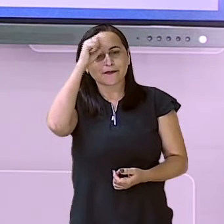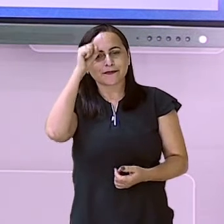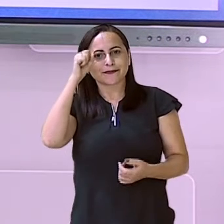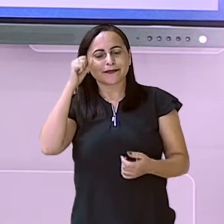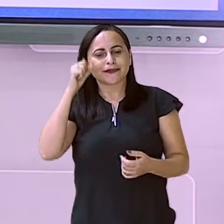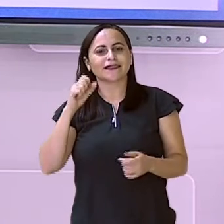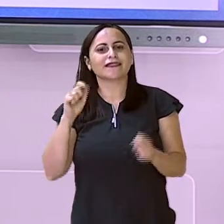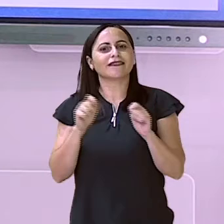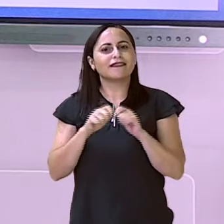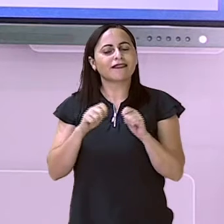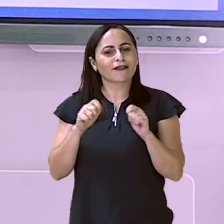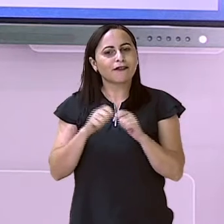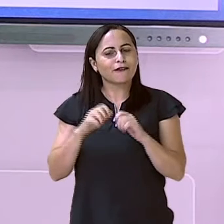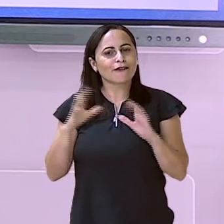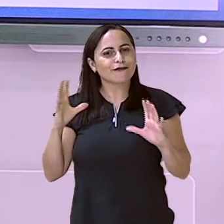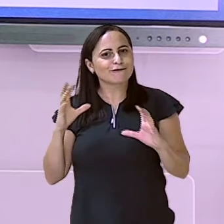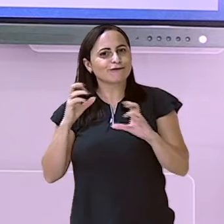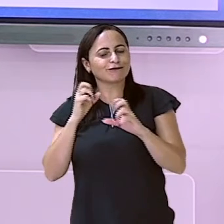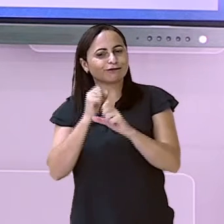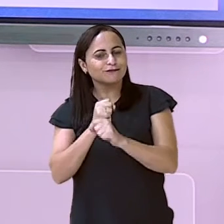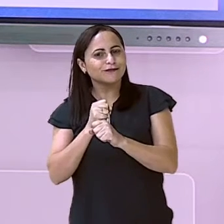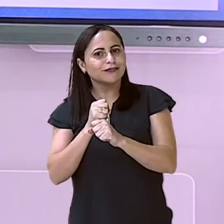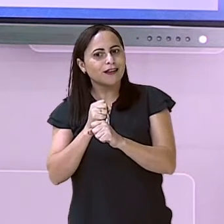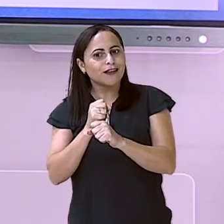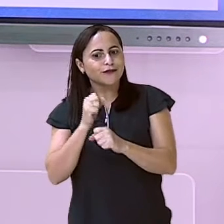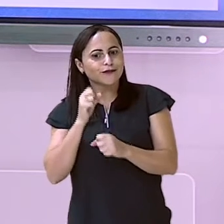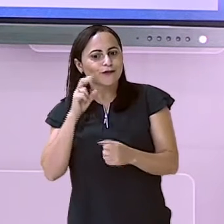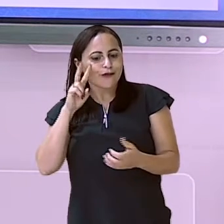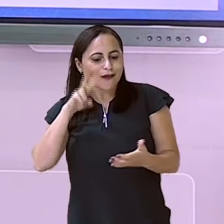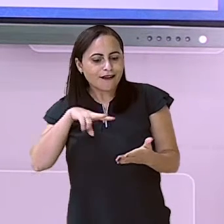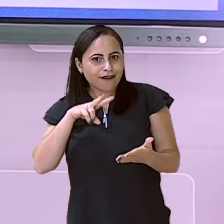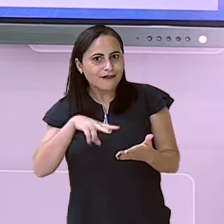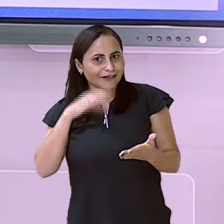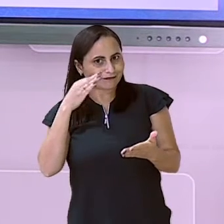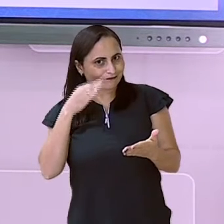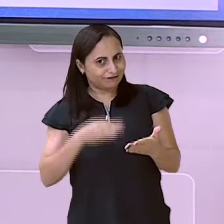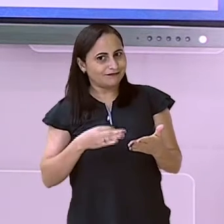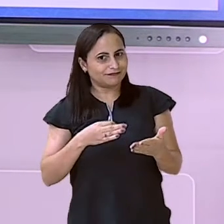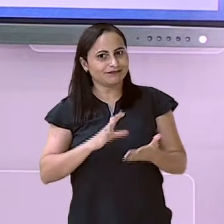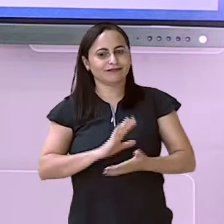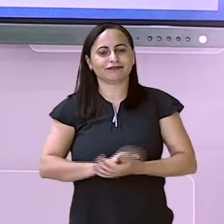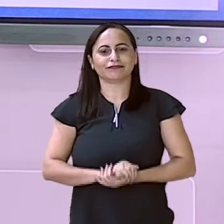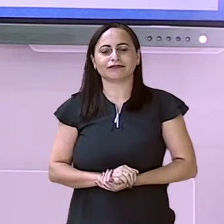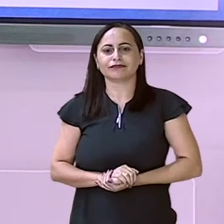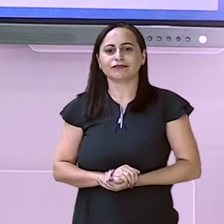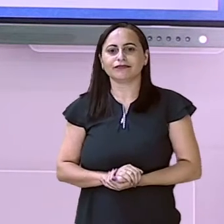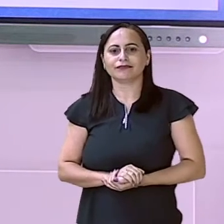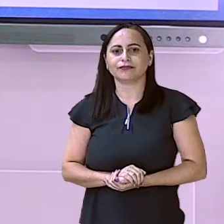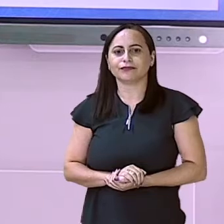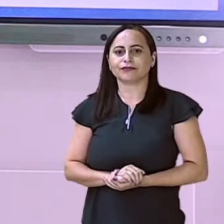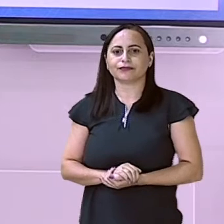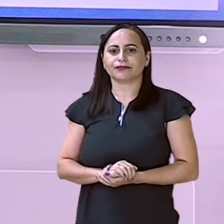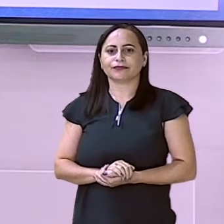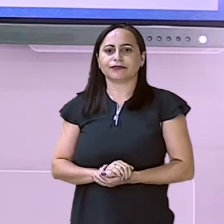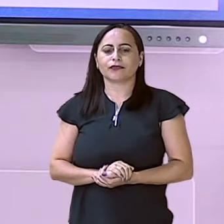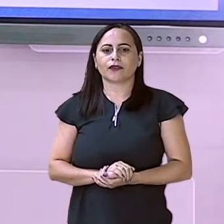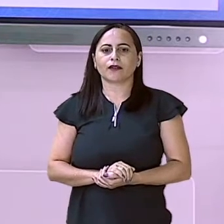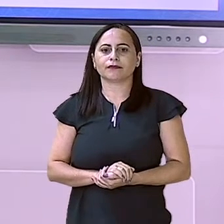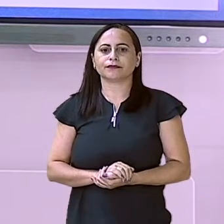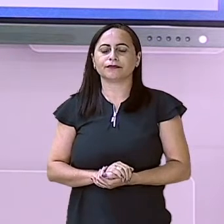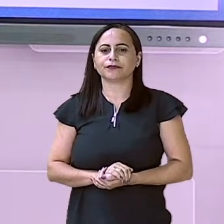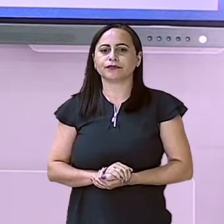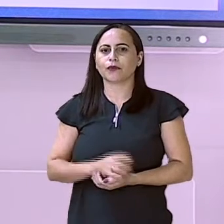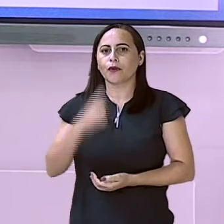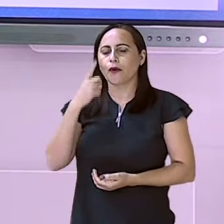operações aí, conferindo, ver se os valores estão corretos. Vamos lá? Então vamos